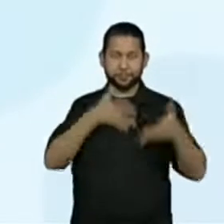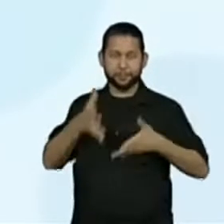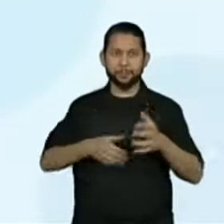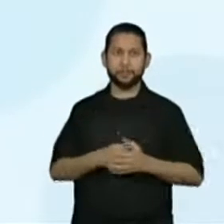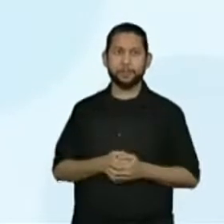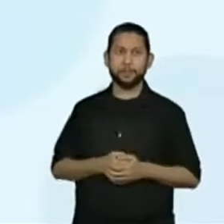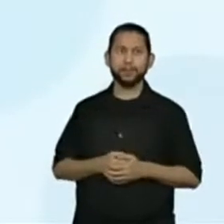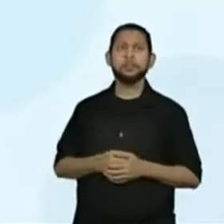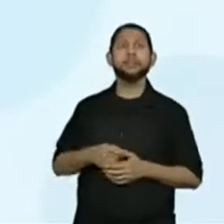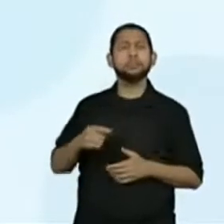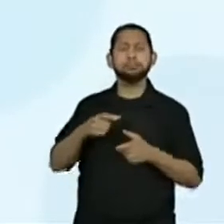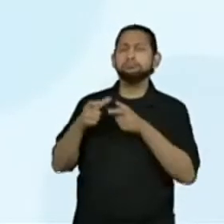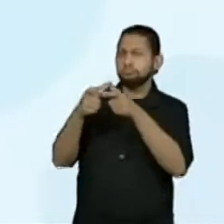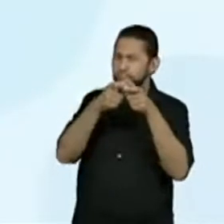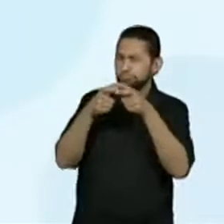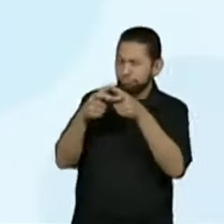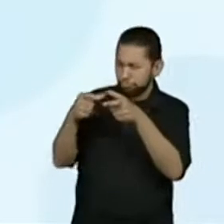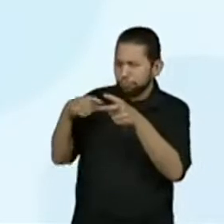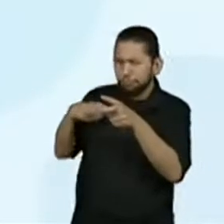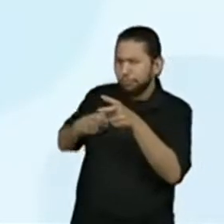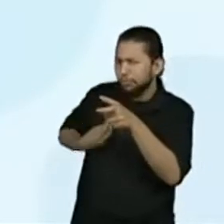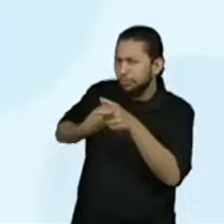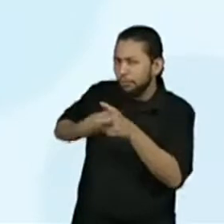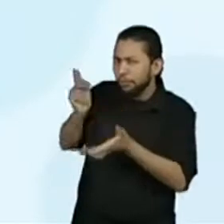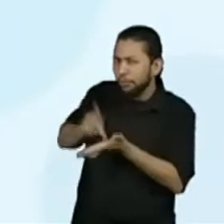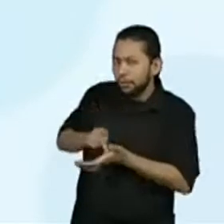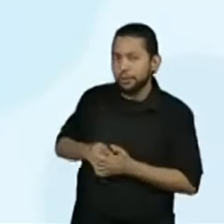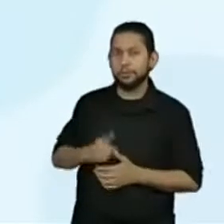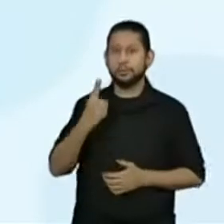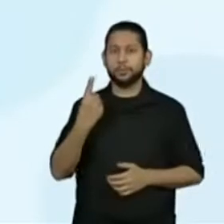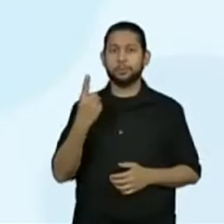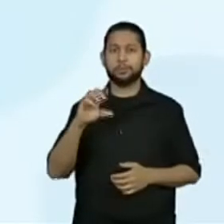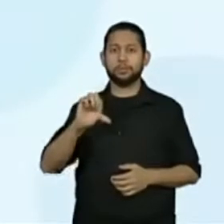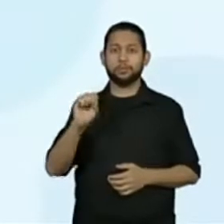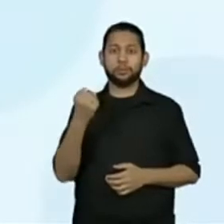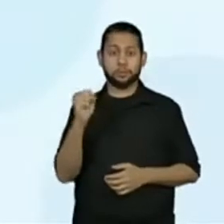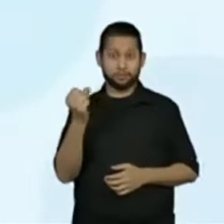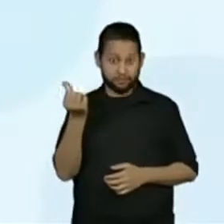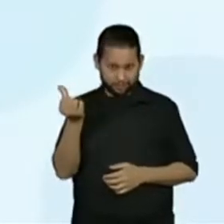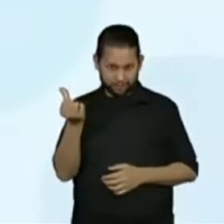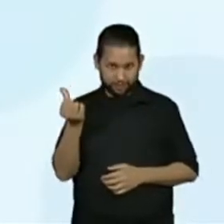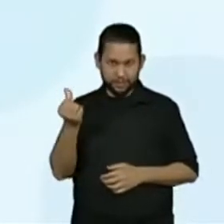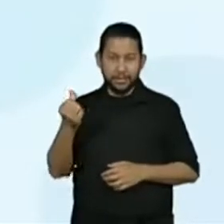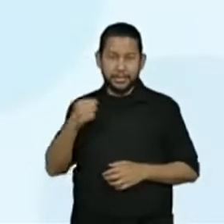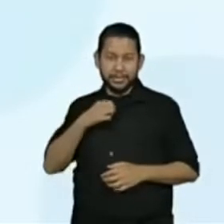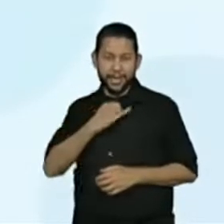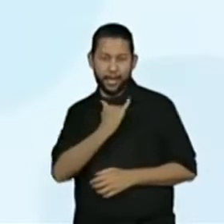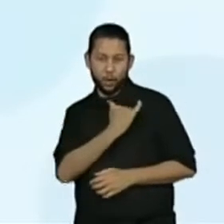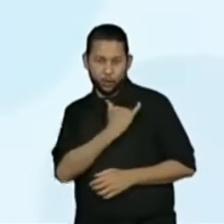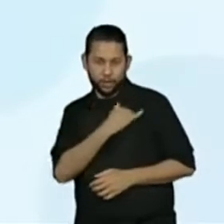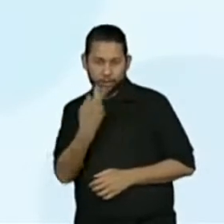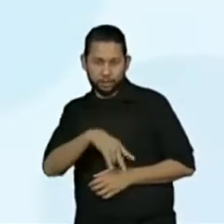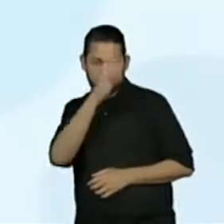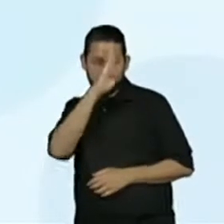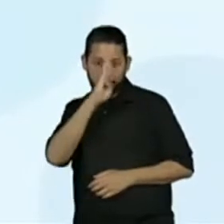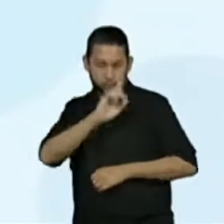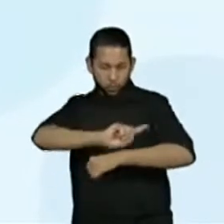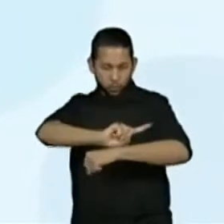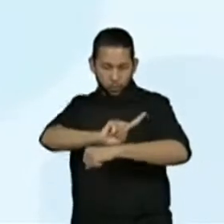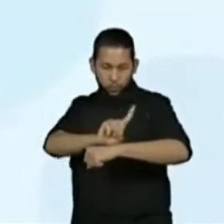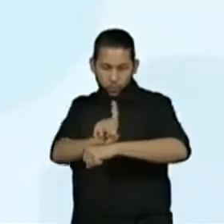Discos voadores existem? Em 1986, os radares da aeronáutica brasileira